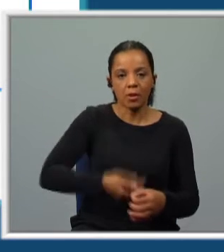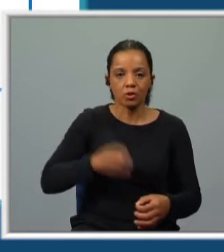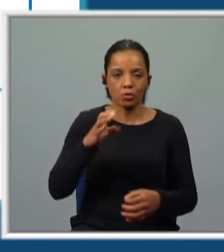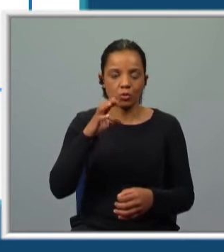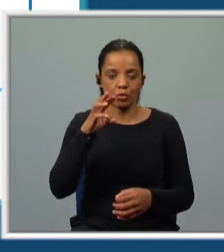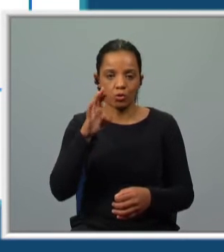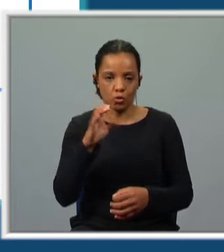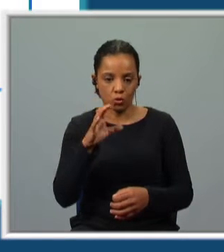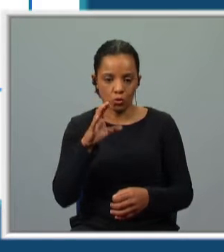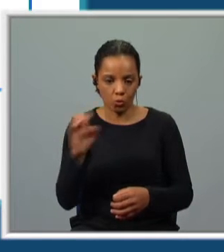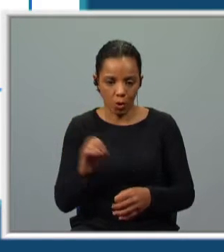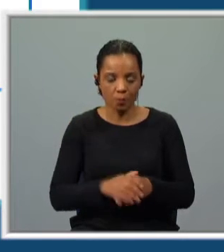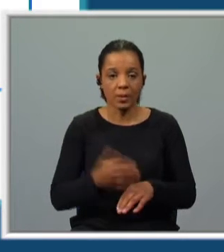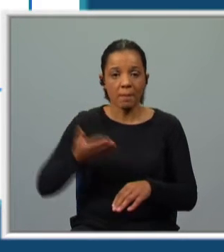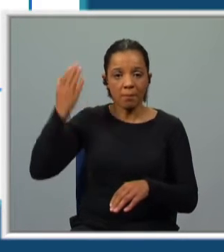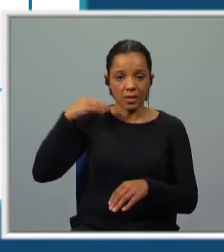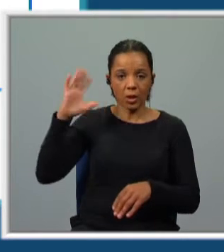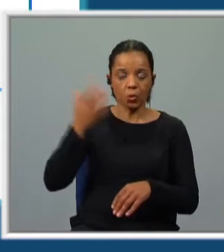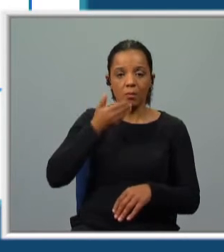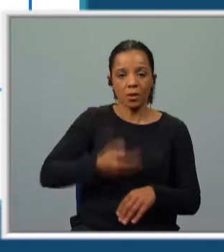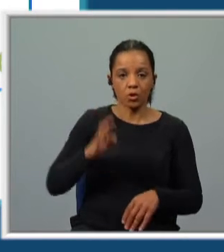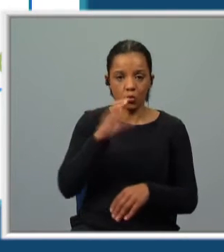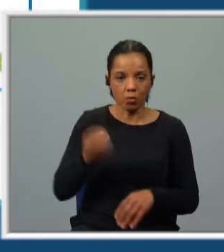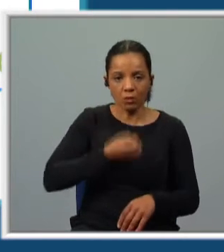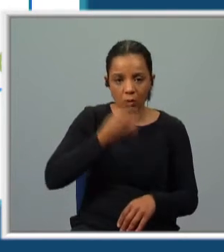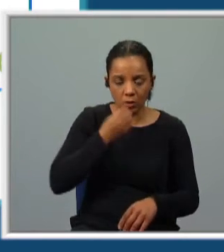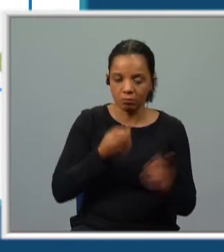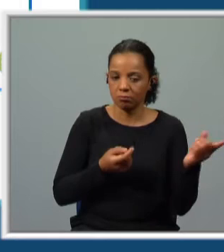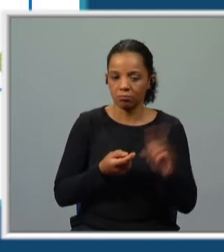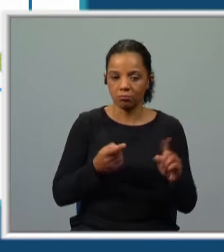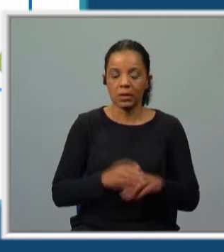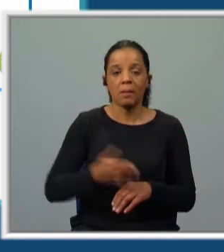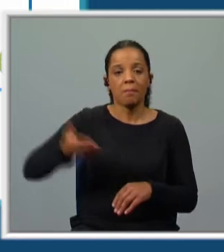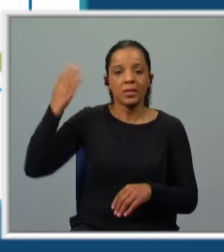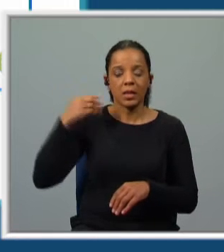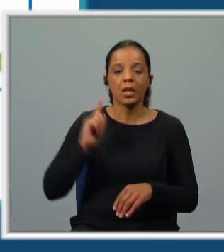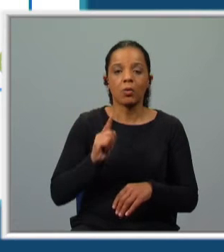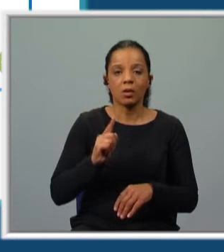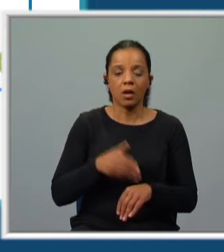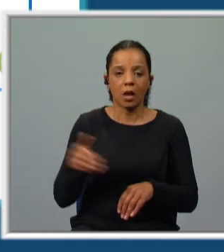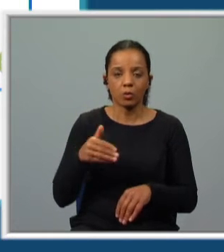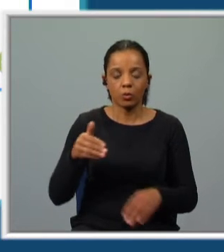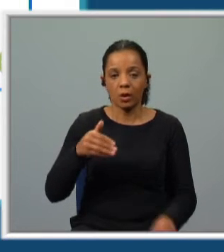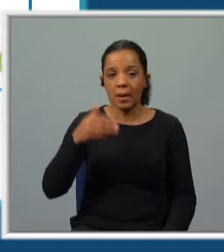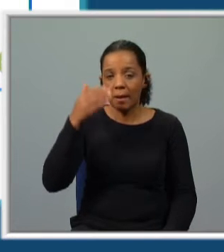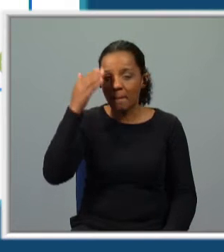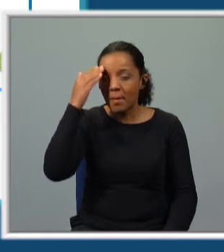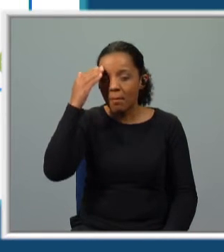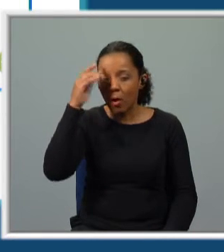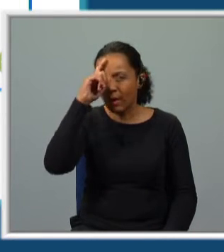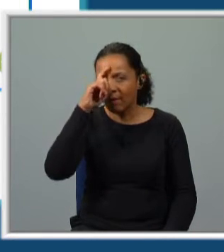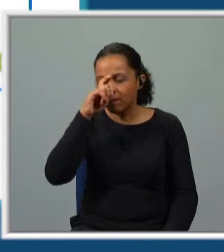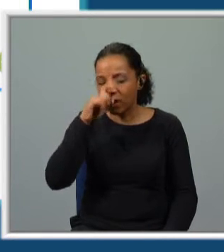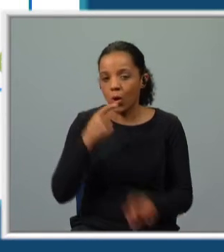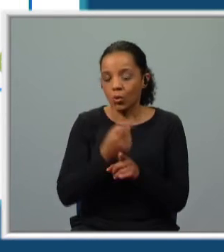passado é o momento em que Mestre João está a narrar? Não. O tempo do passado é o tempo da memória de Mestre João.